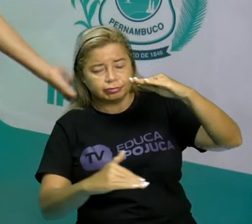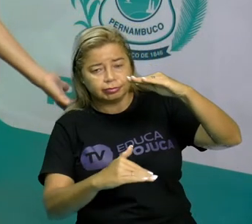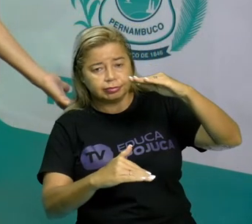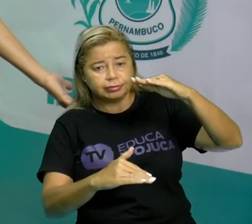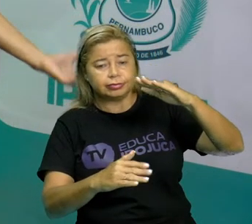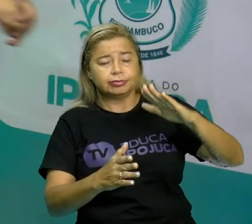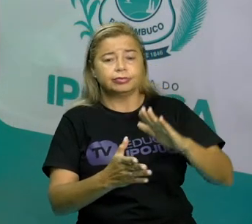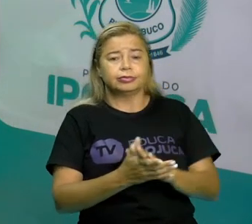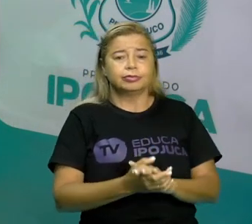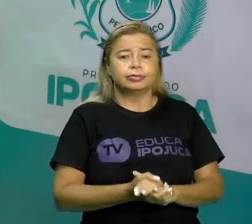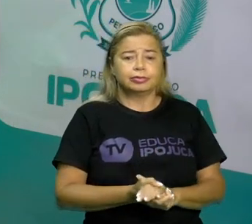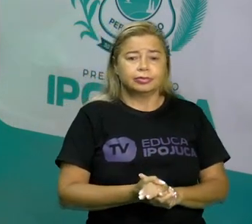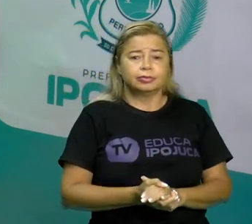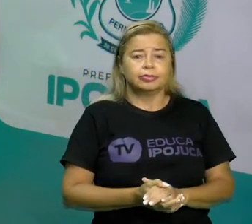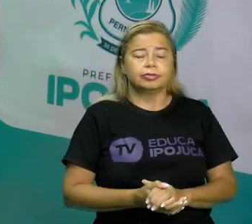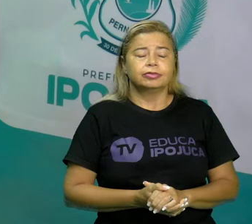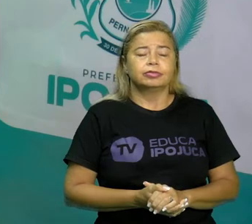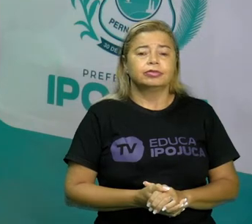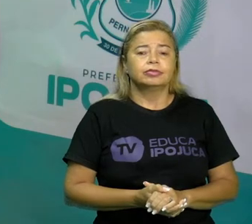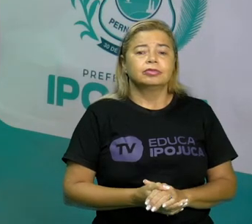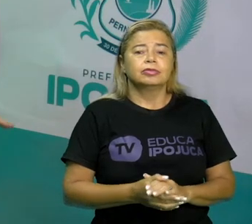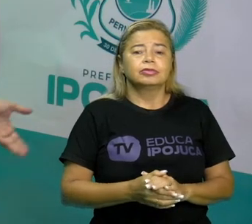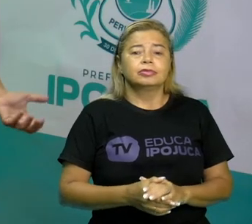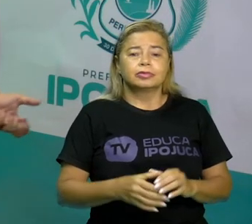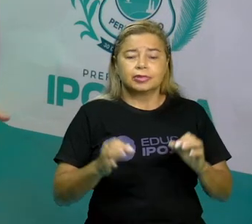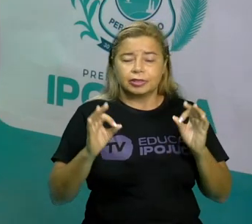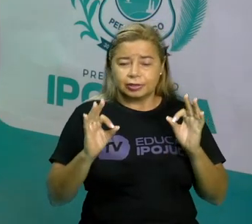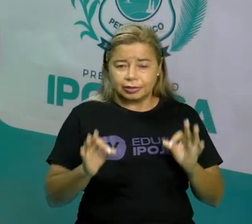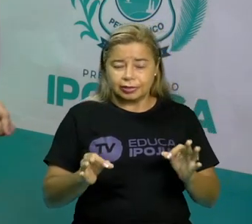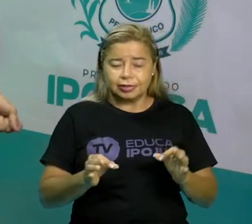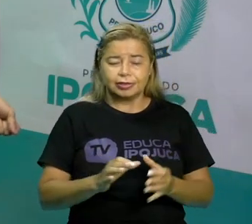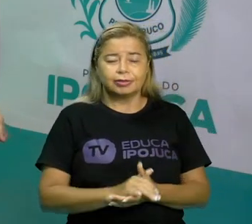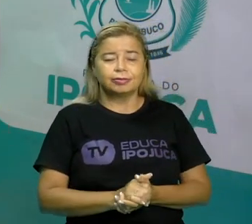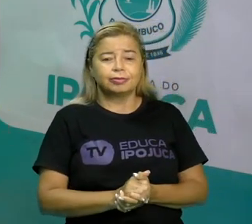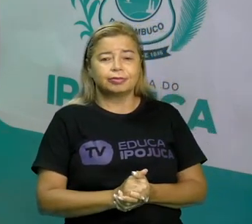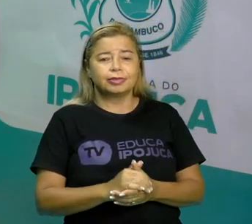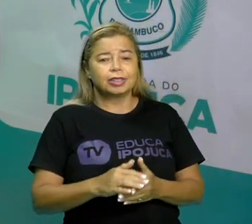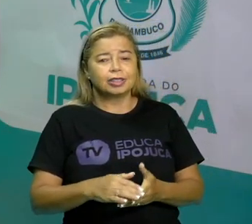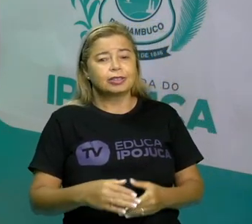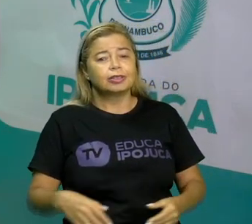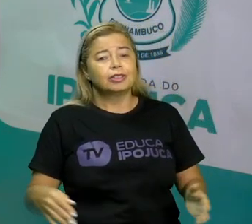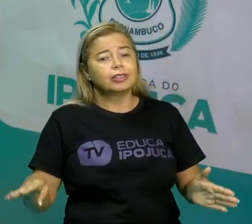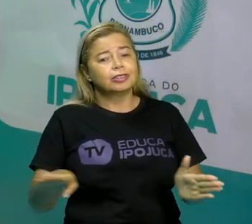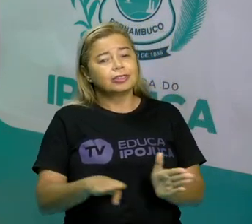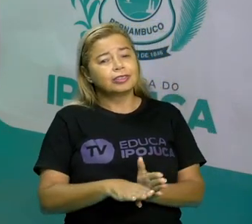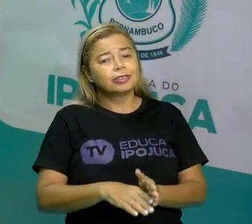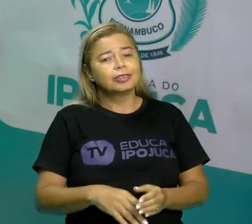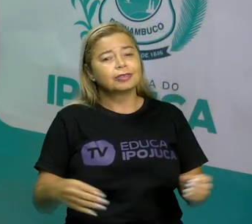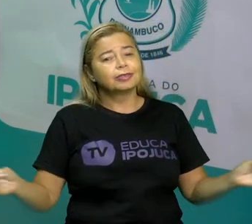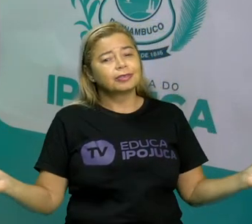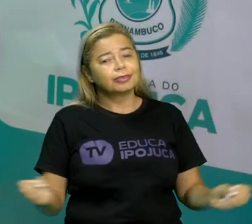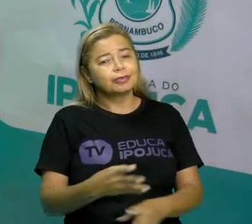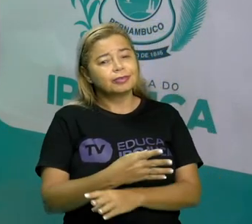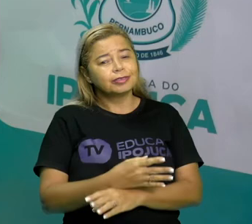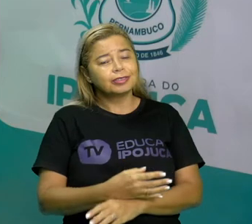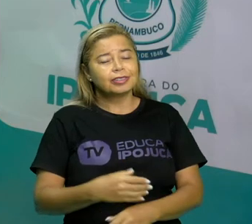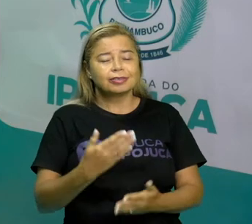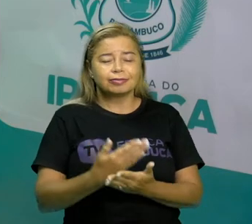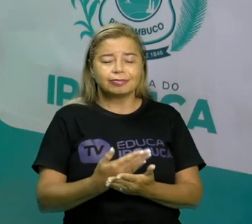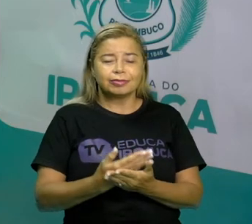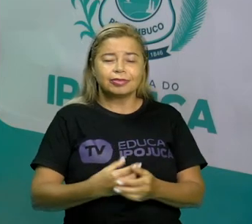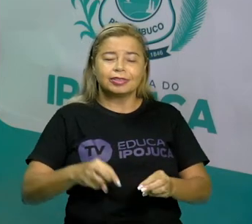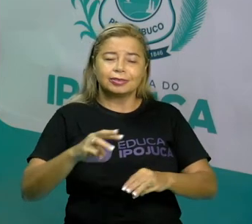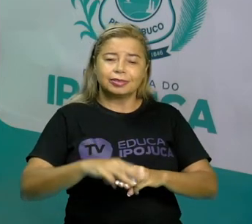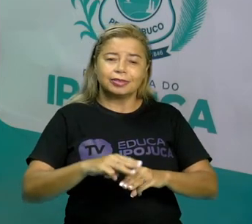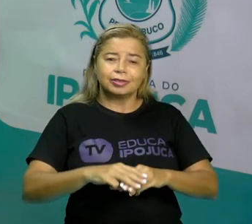maior para o menor. E com isso nós chegamos ao final da nossa primeira aula de matemática. Um bom